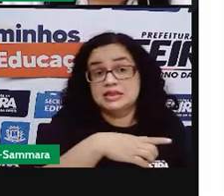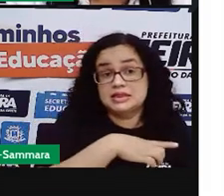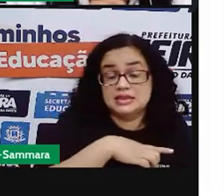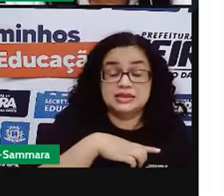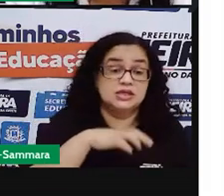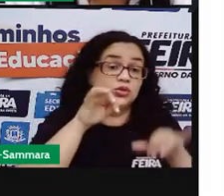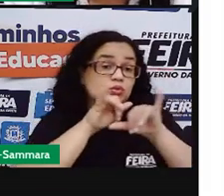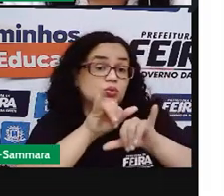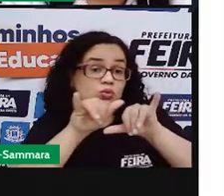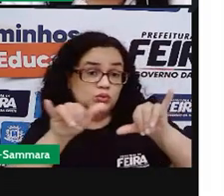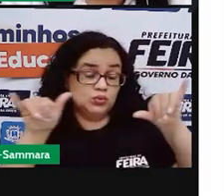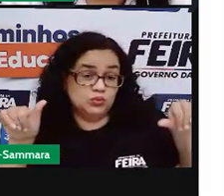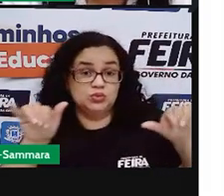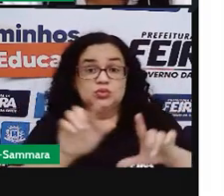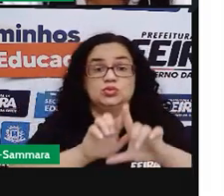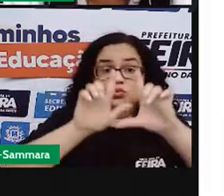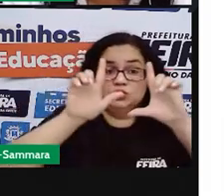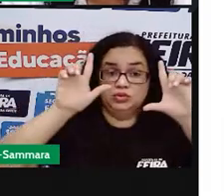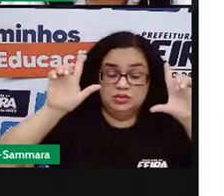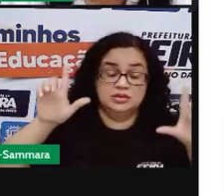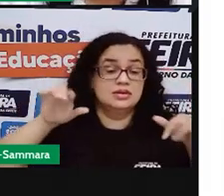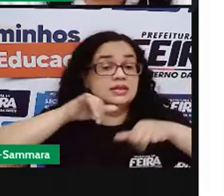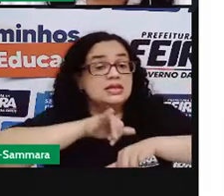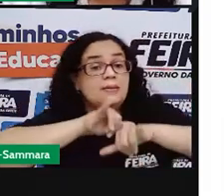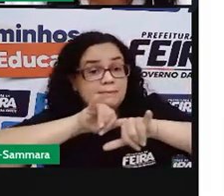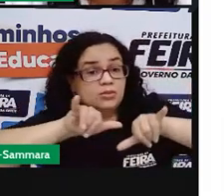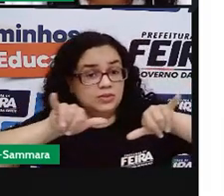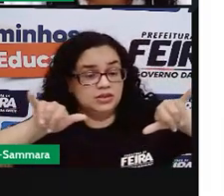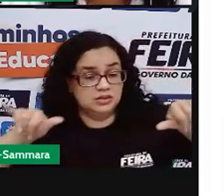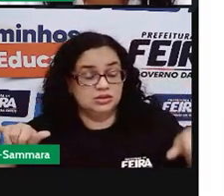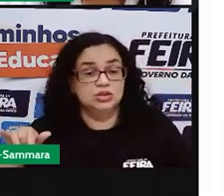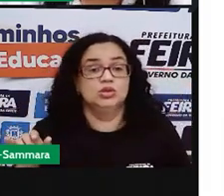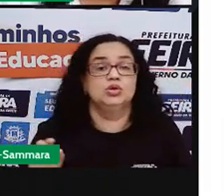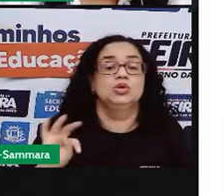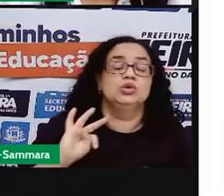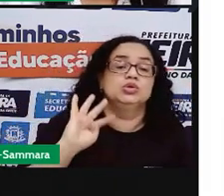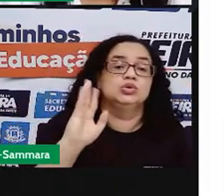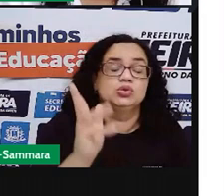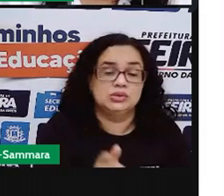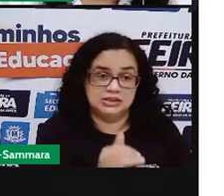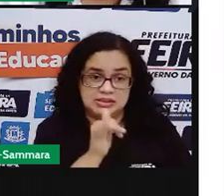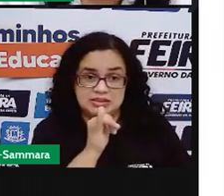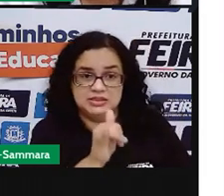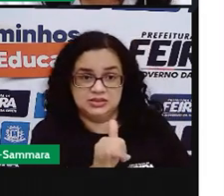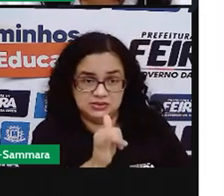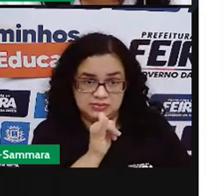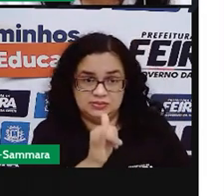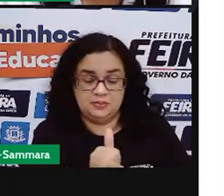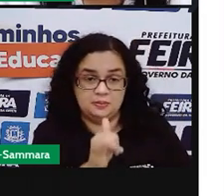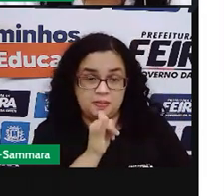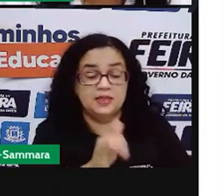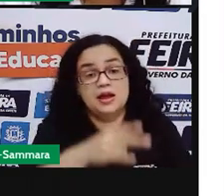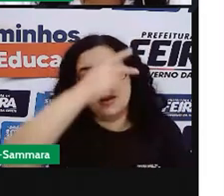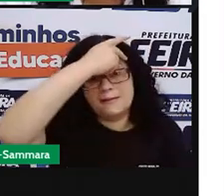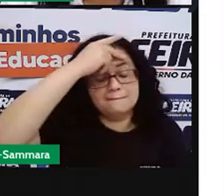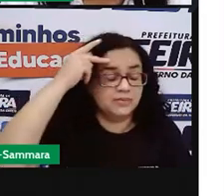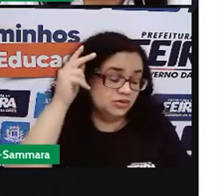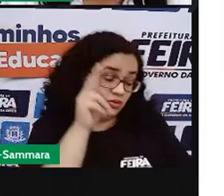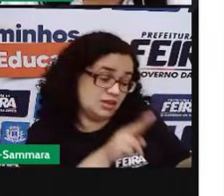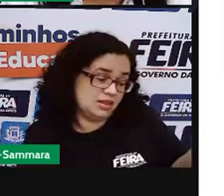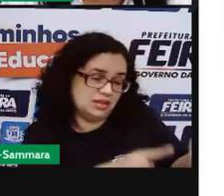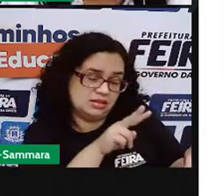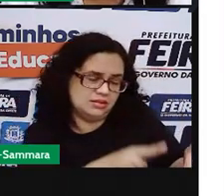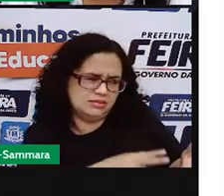anúncio, no cartaz, na propaganda, todas as informações para que o leitor não